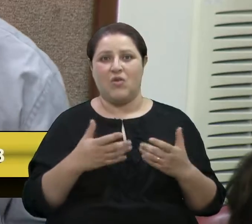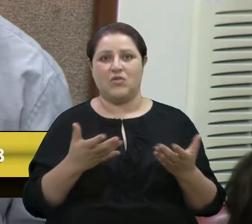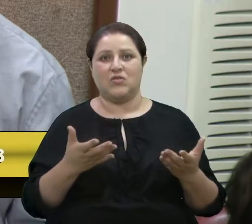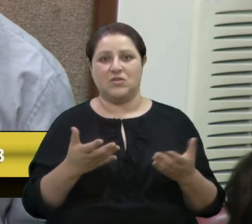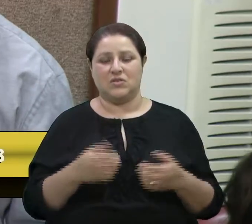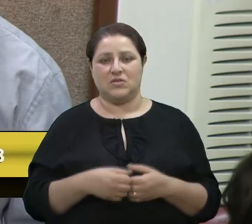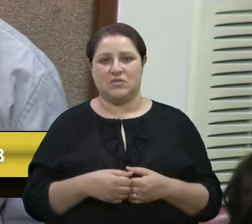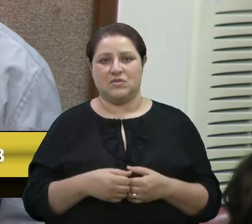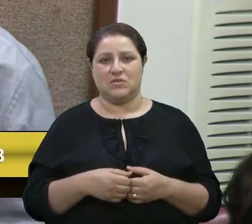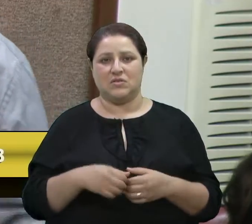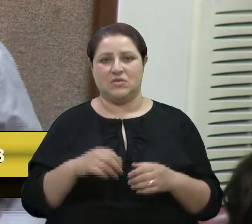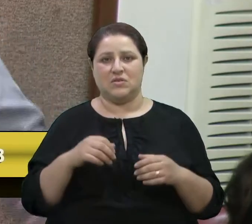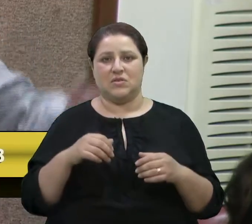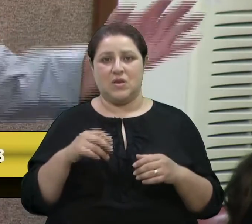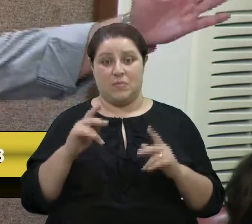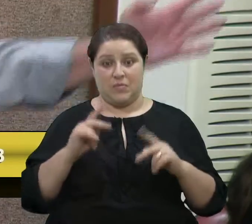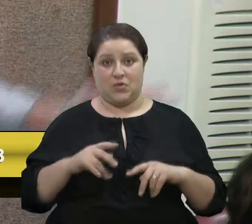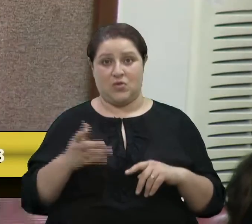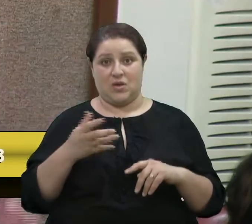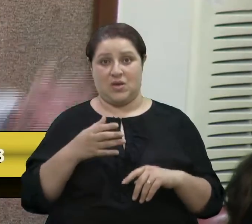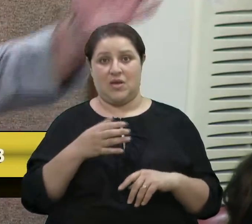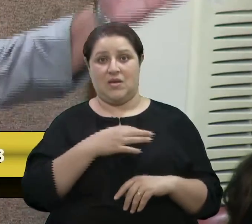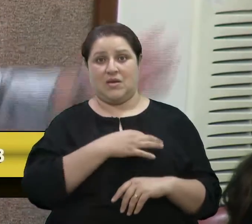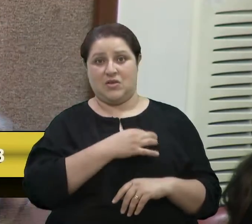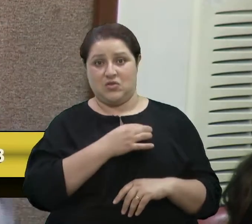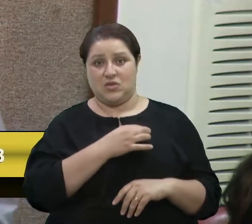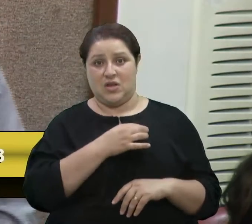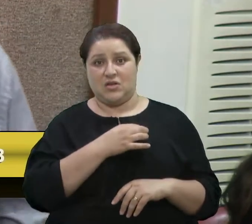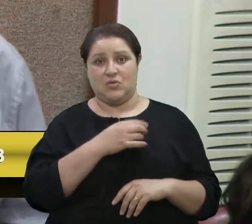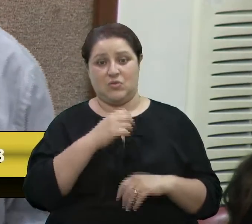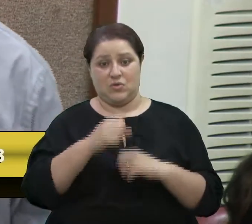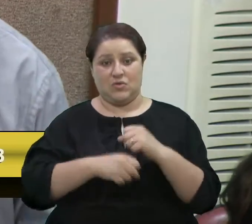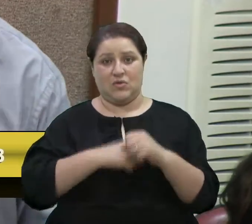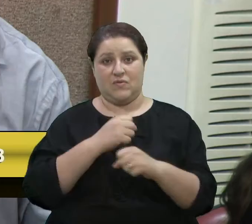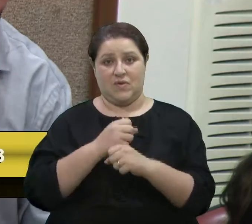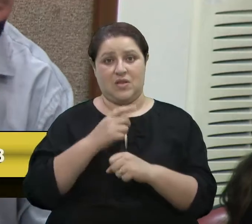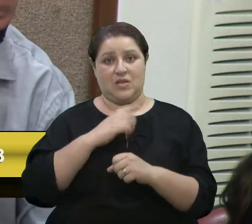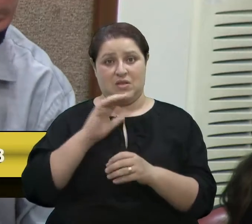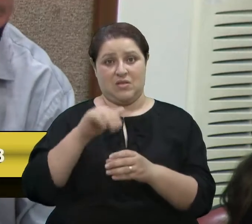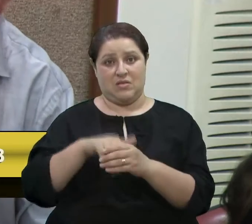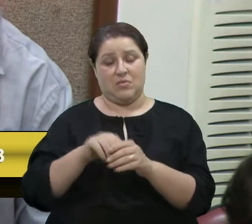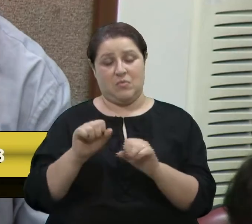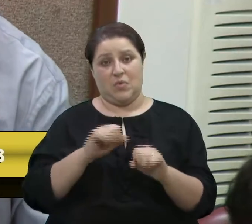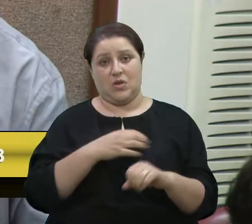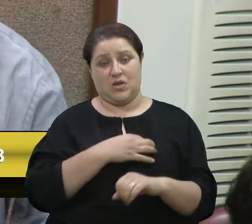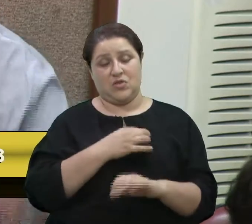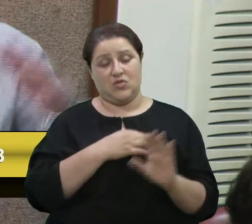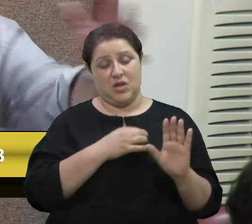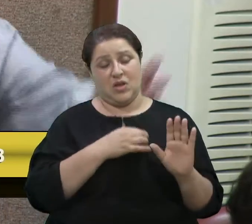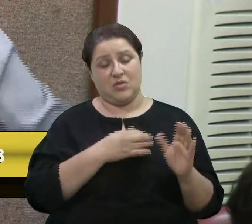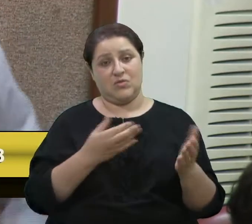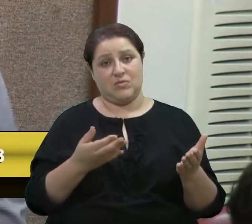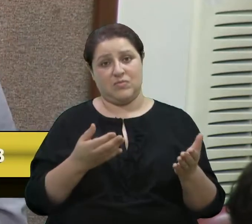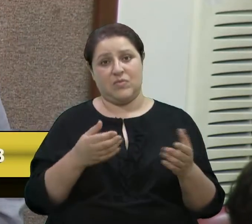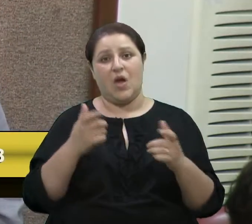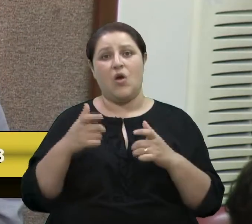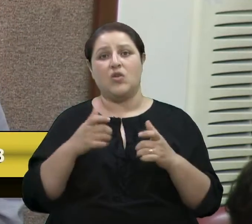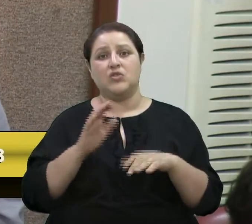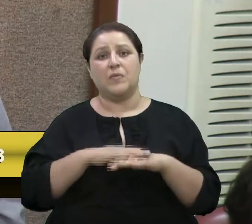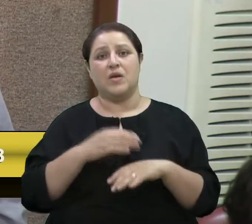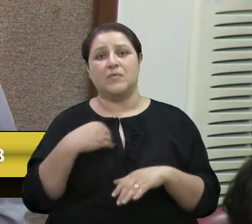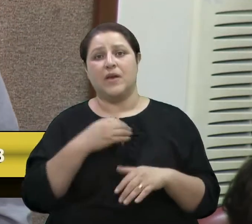Tem pessoas, presidente, que querem ser candidato, então tem eleição, ano que vem, que pode ser candidato, né? Onde é que estão mais médicos?